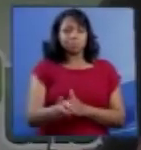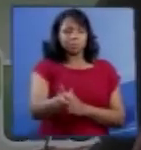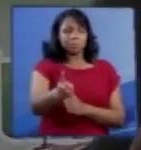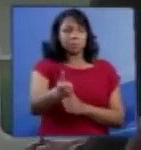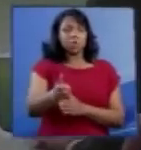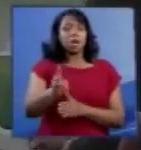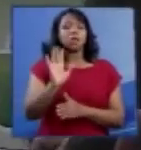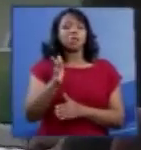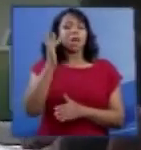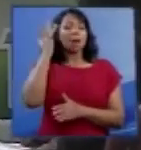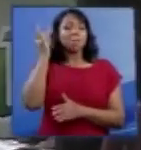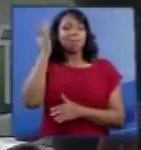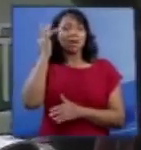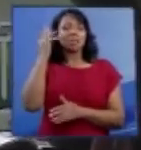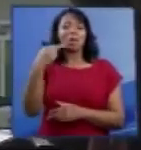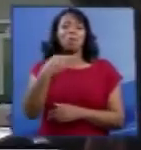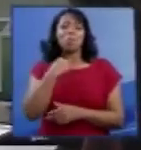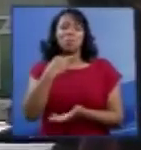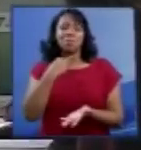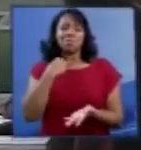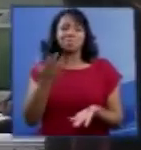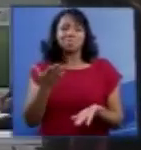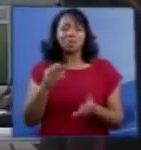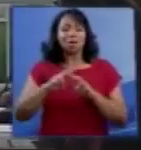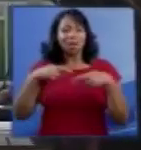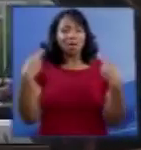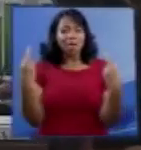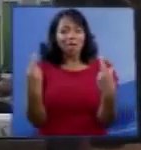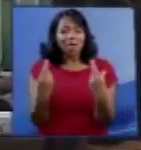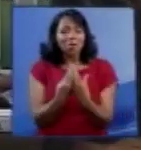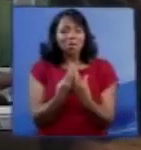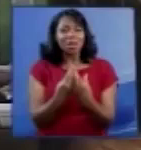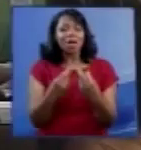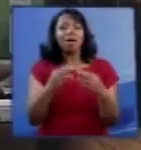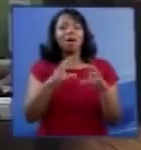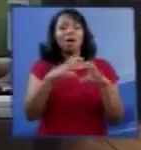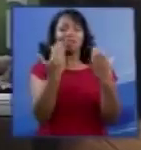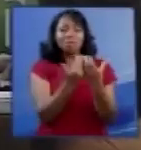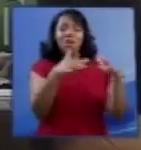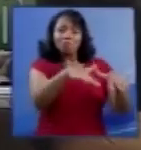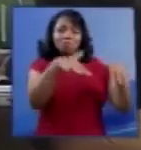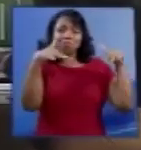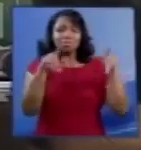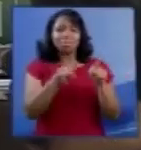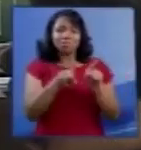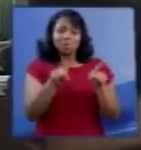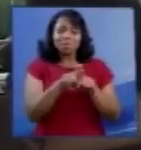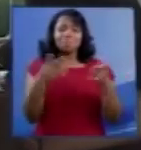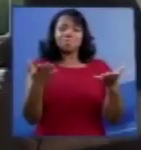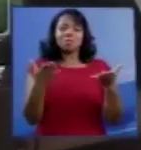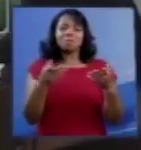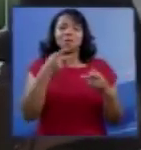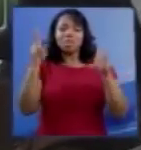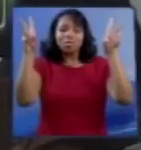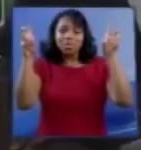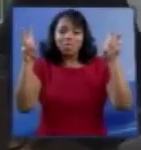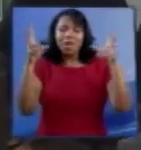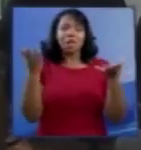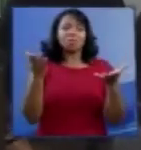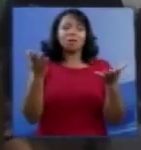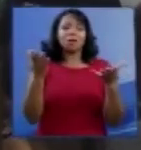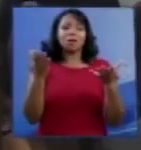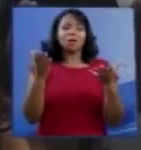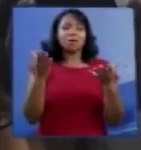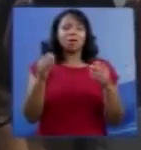já que amanhã estaremos ocupados em reunião plenária discutindo o momentoso tema, que é o tema